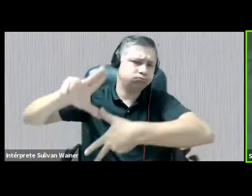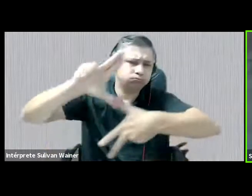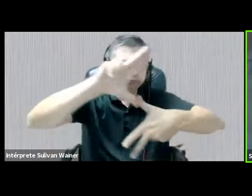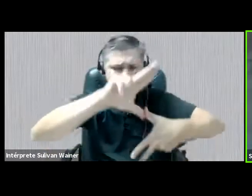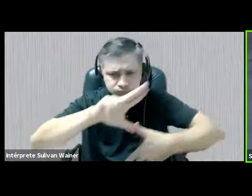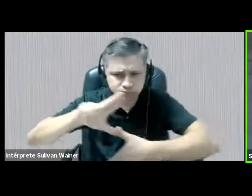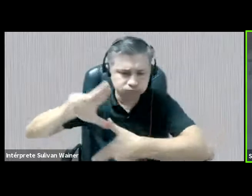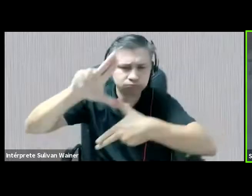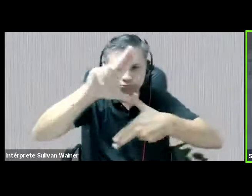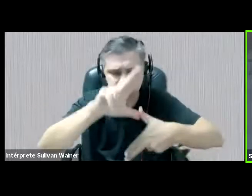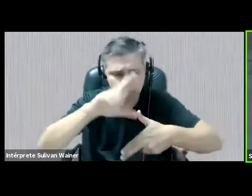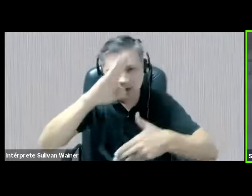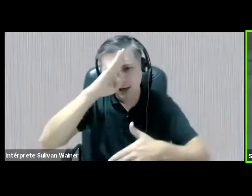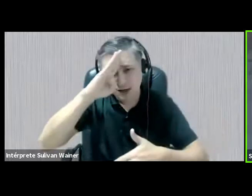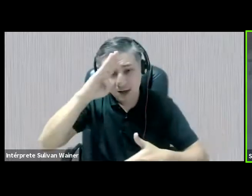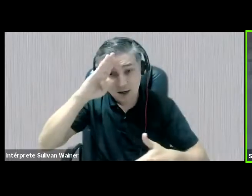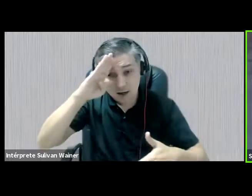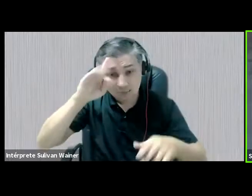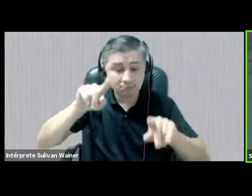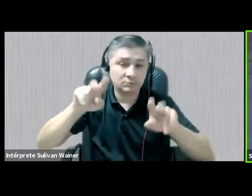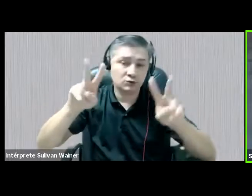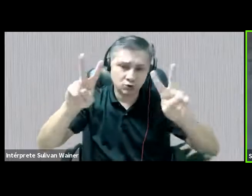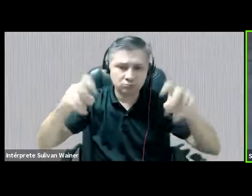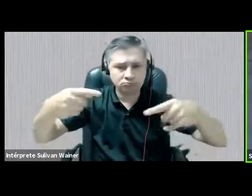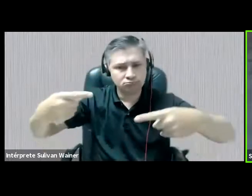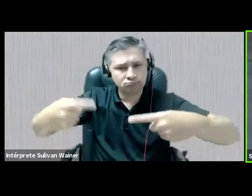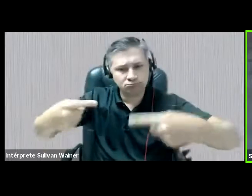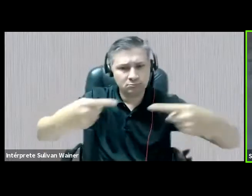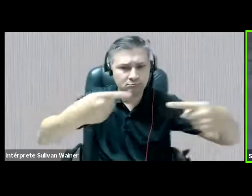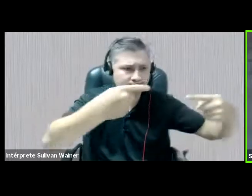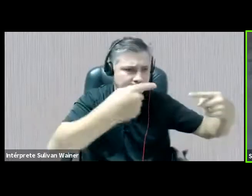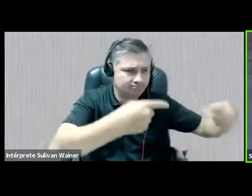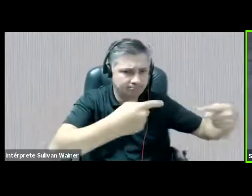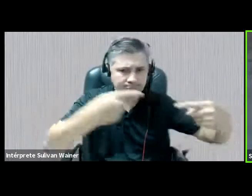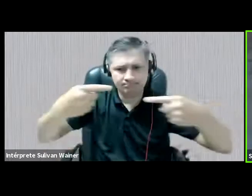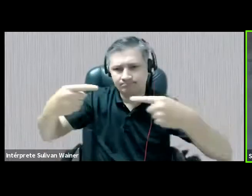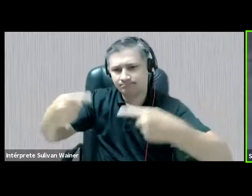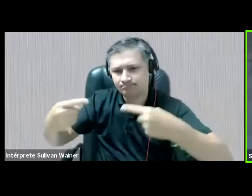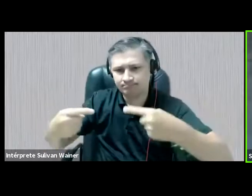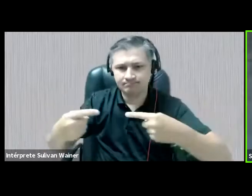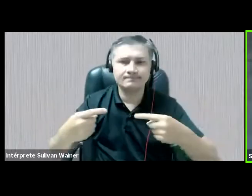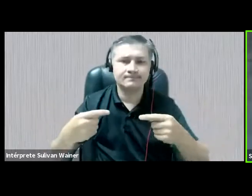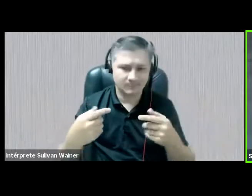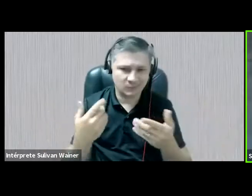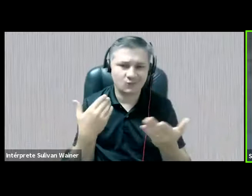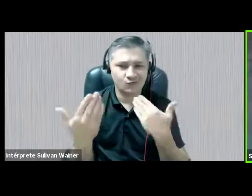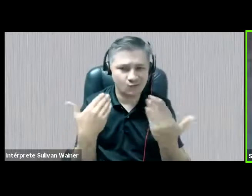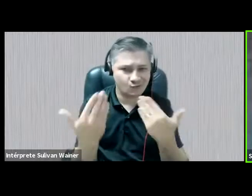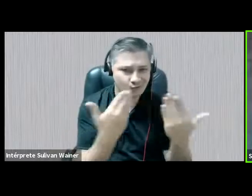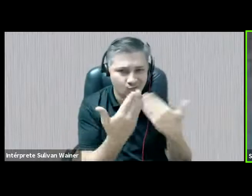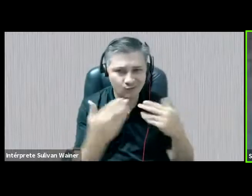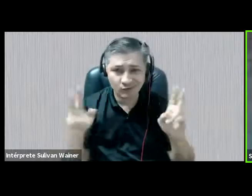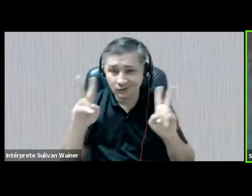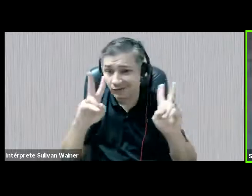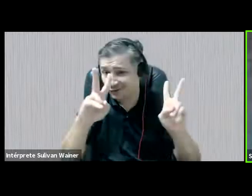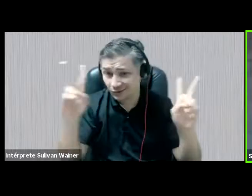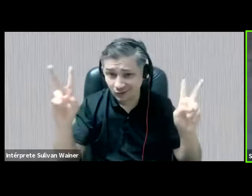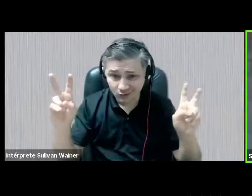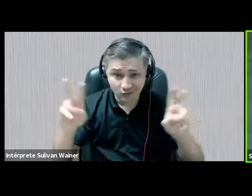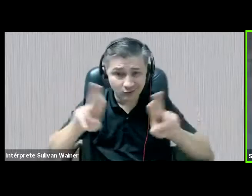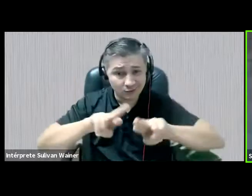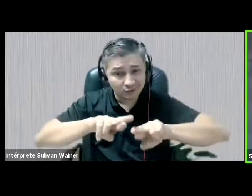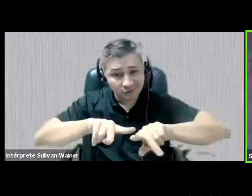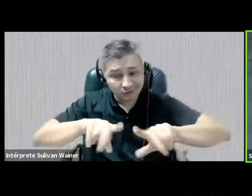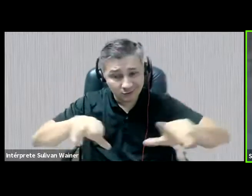em relação a esses debates, então, que estamos fazendo em relação às questões de